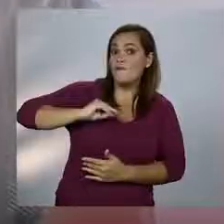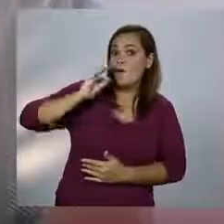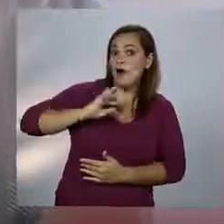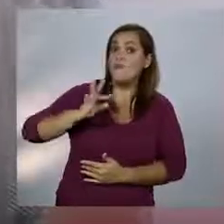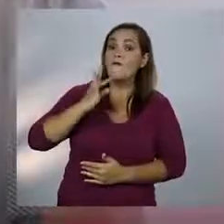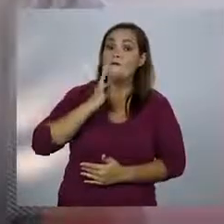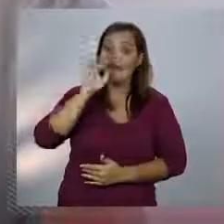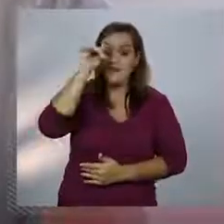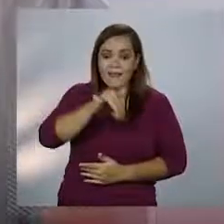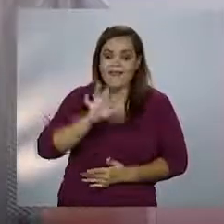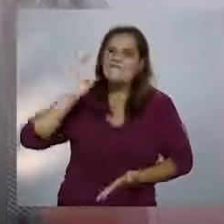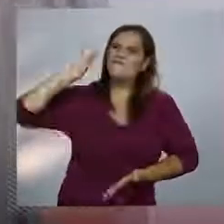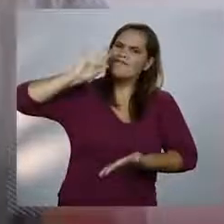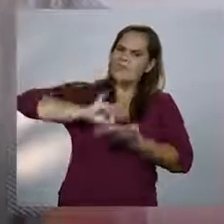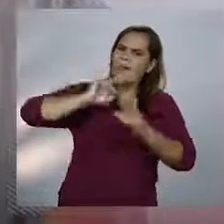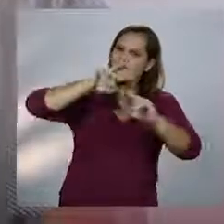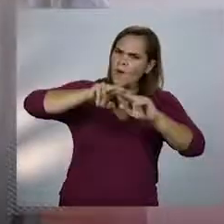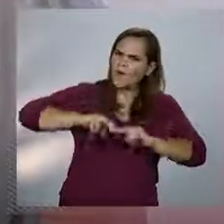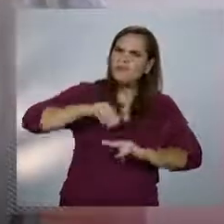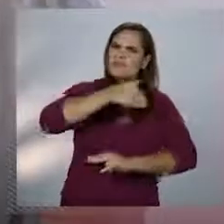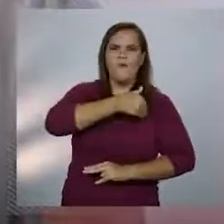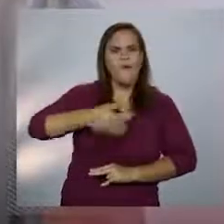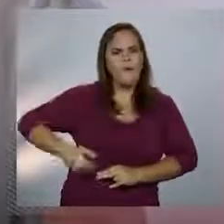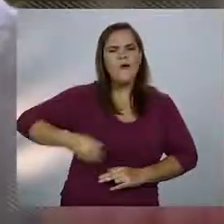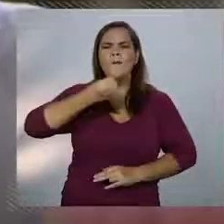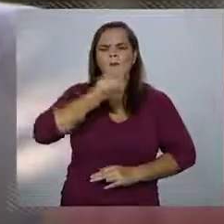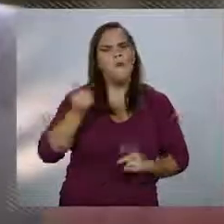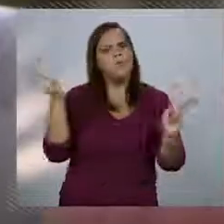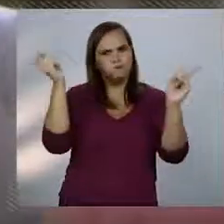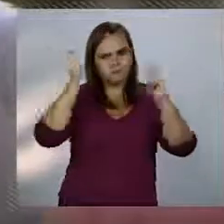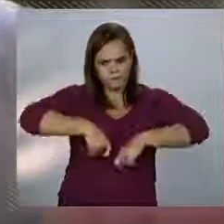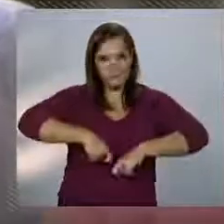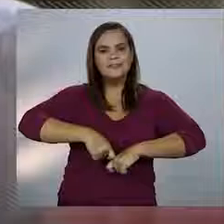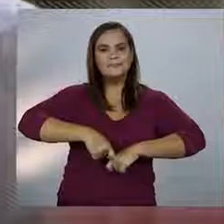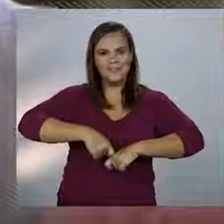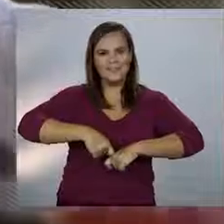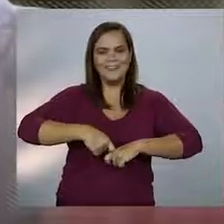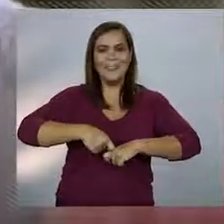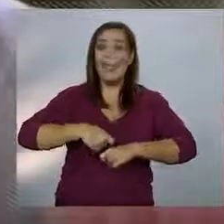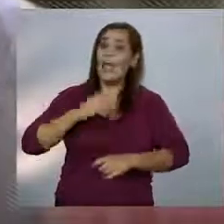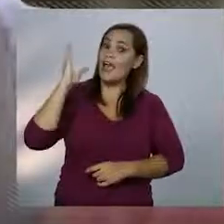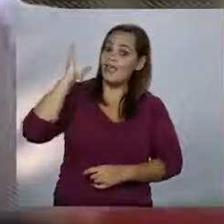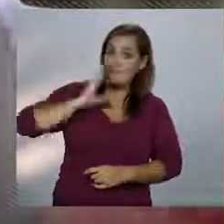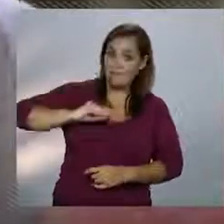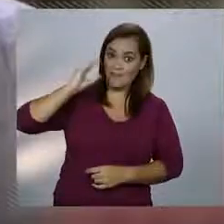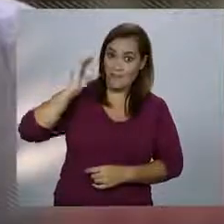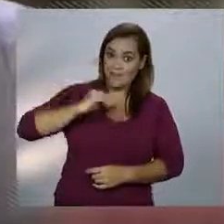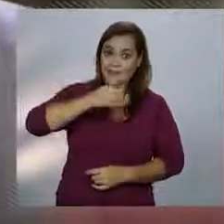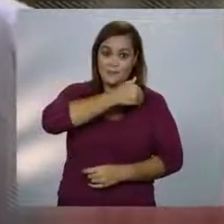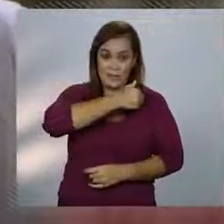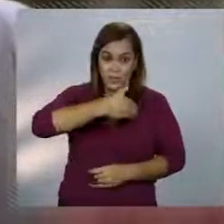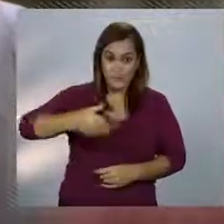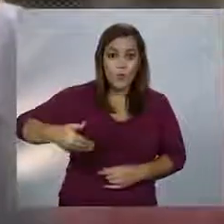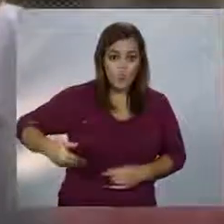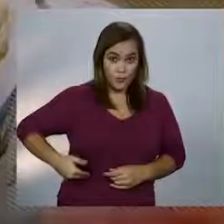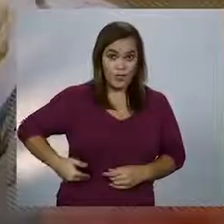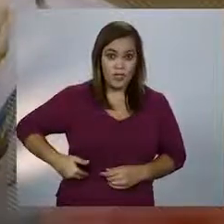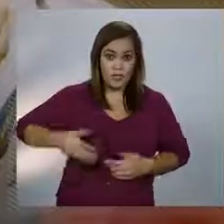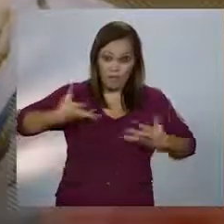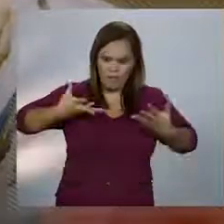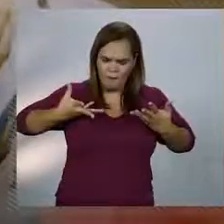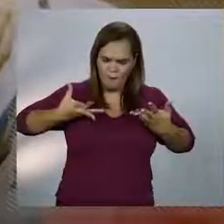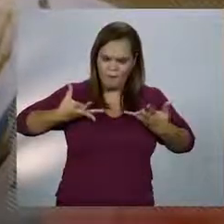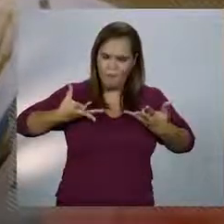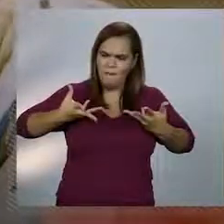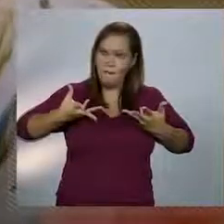Bezerra conhece como ninguém o estado do Rio Grande do Norte. E por isso que ela pode então bem governar.